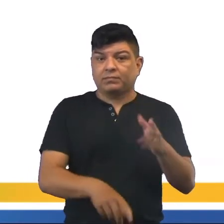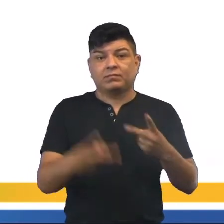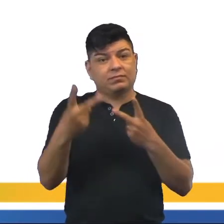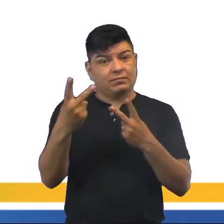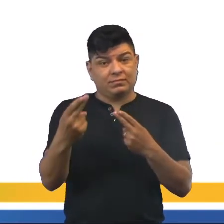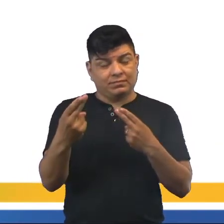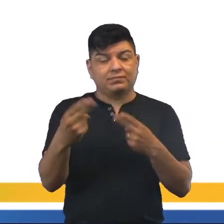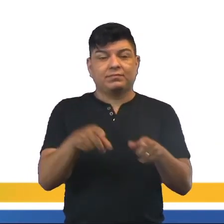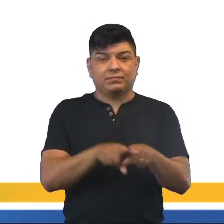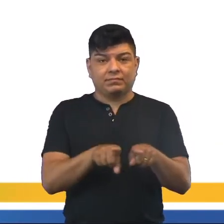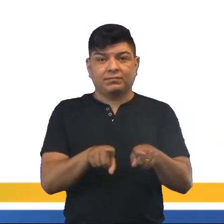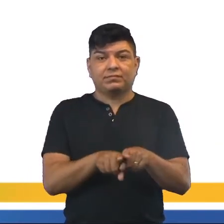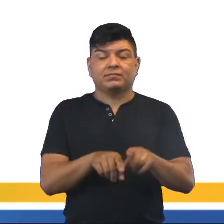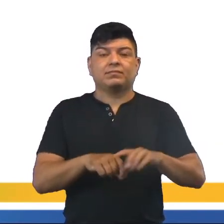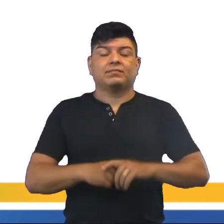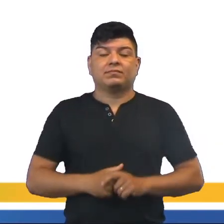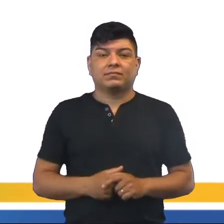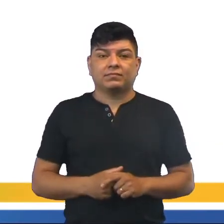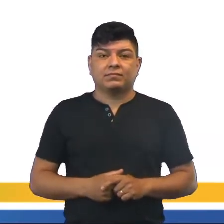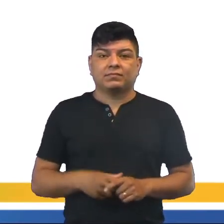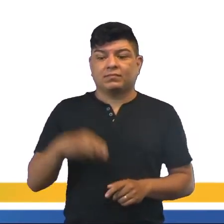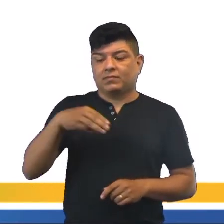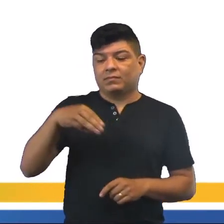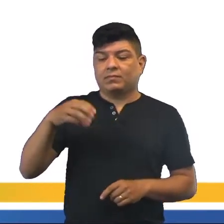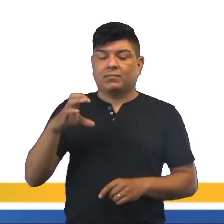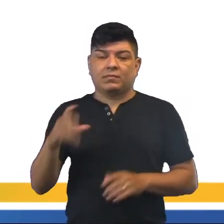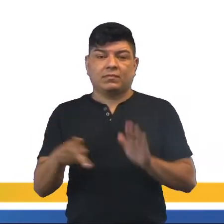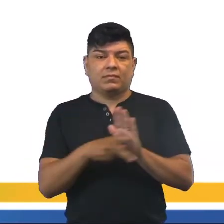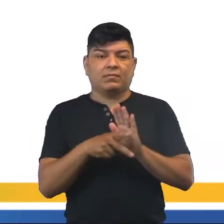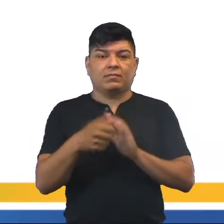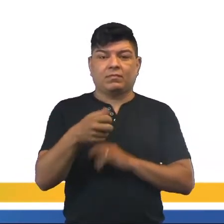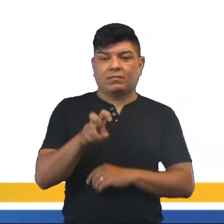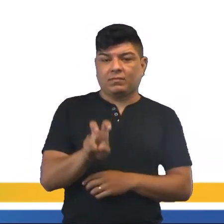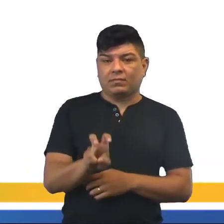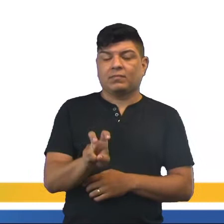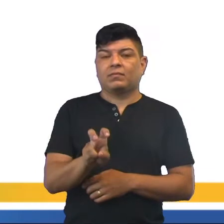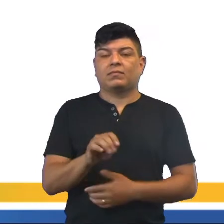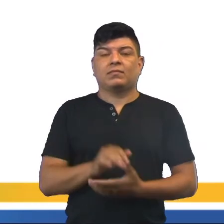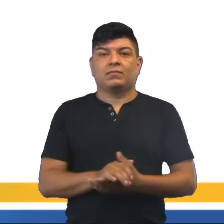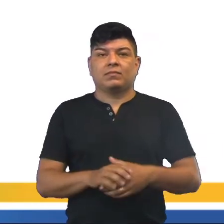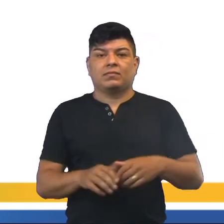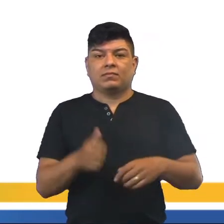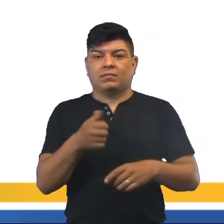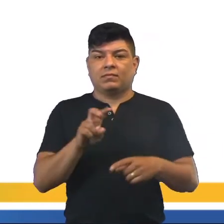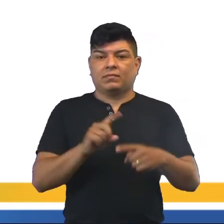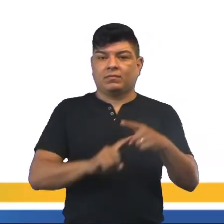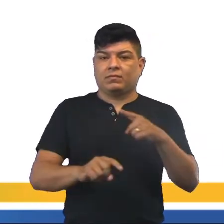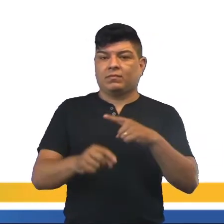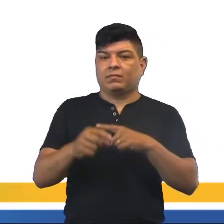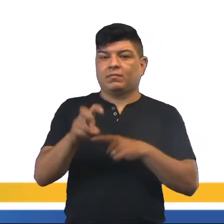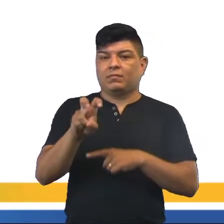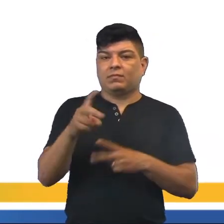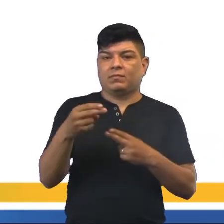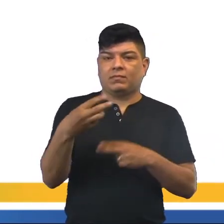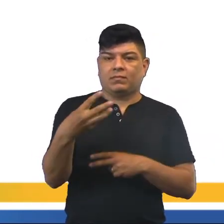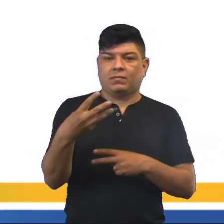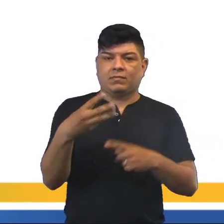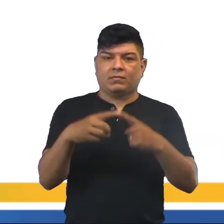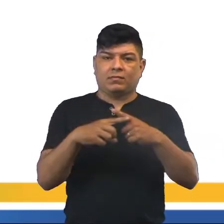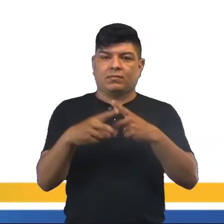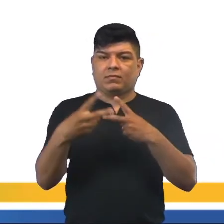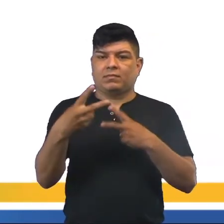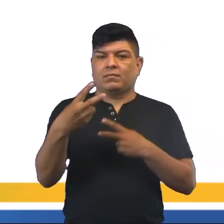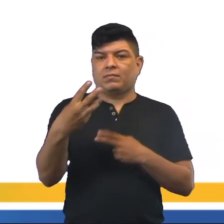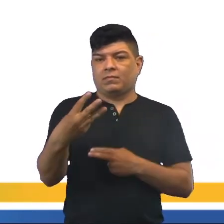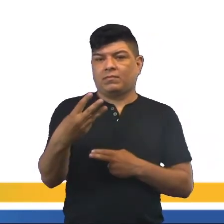o mesmo procedimento, tá? O MMC é o próprio 15, né? 15 dividido para 5 é 3, 3 vezes 3